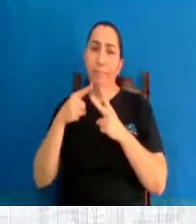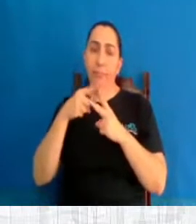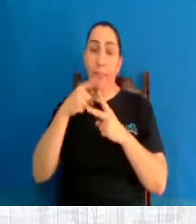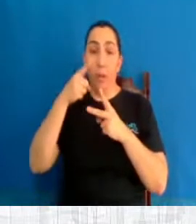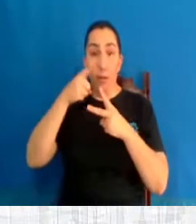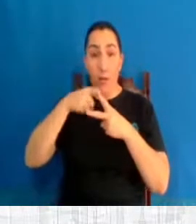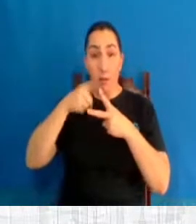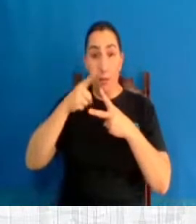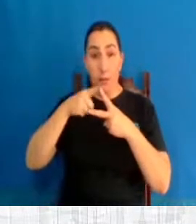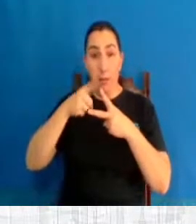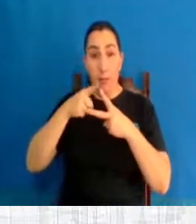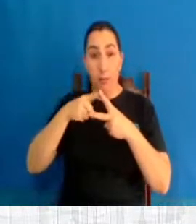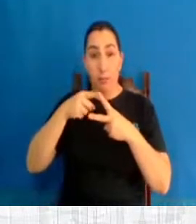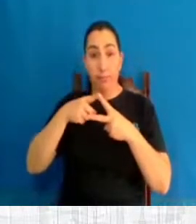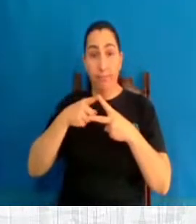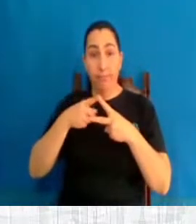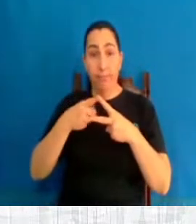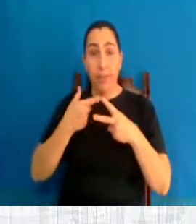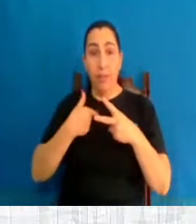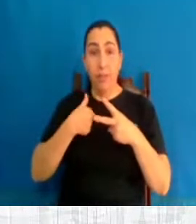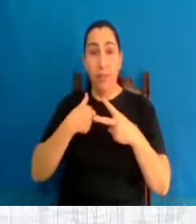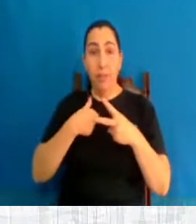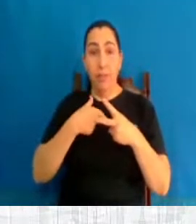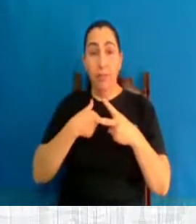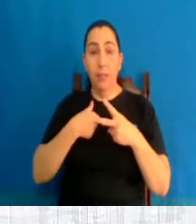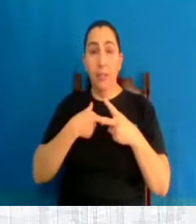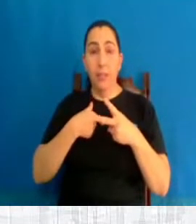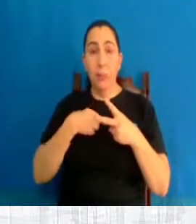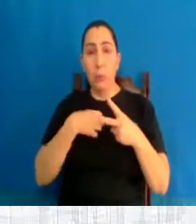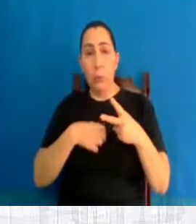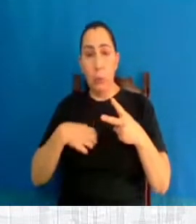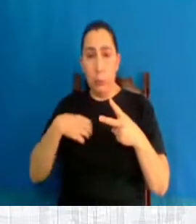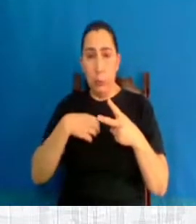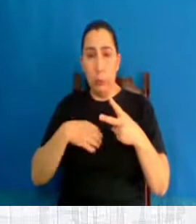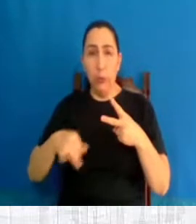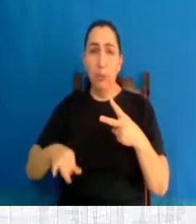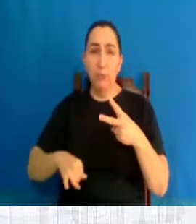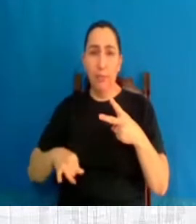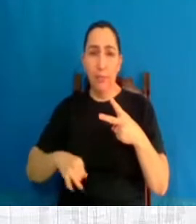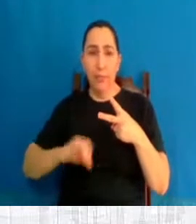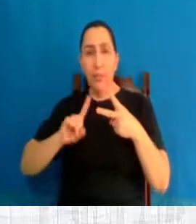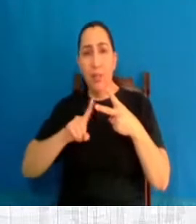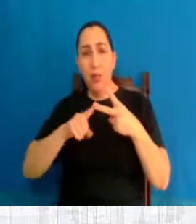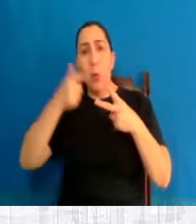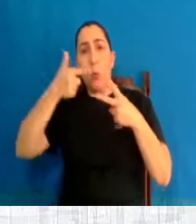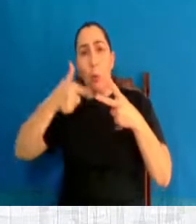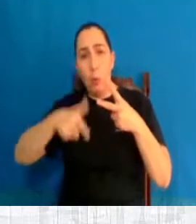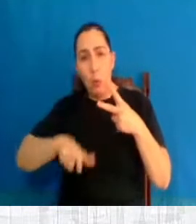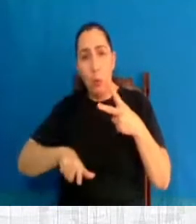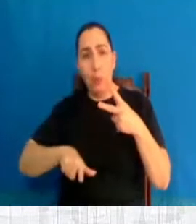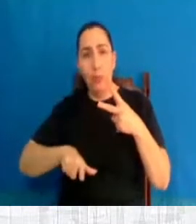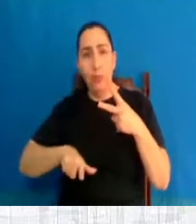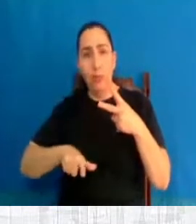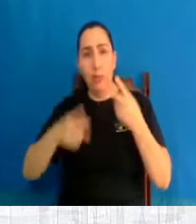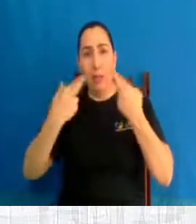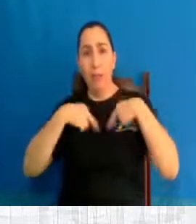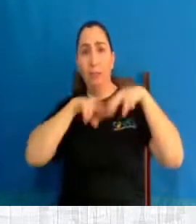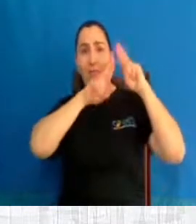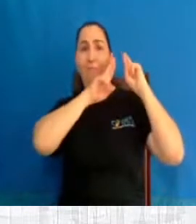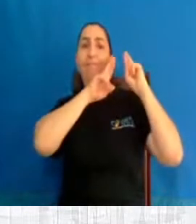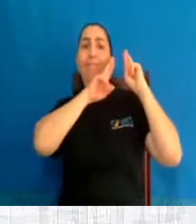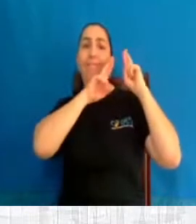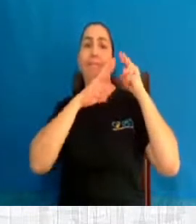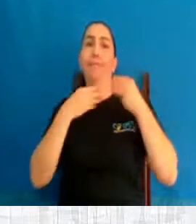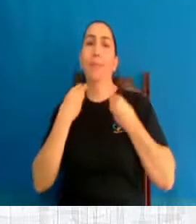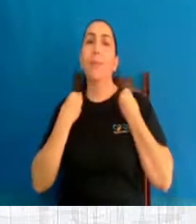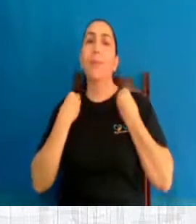vítima. No outro, você foi algoz. É muito mais fácil superar quando a gente é vítima. E mais, não é?